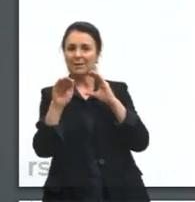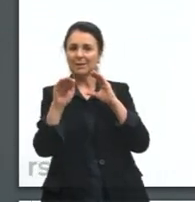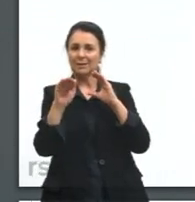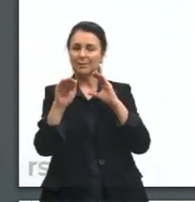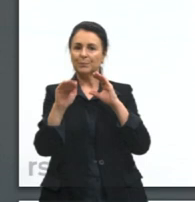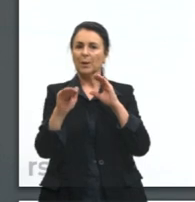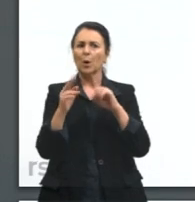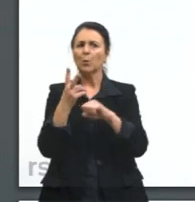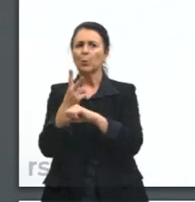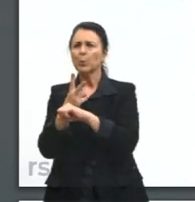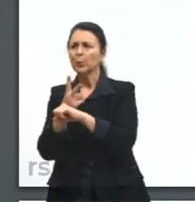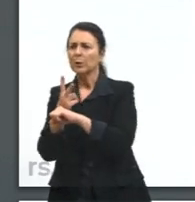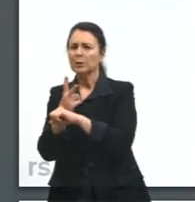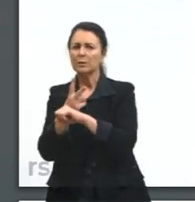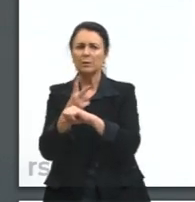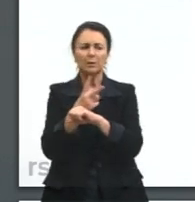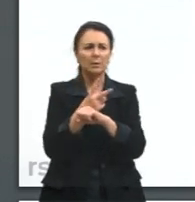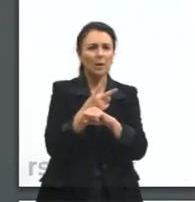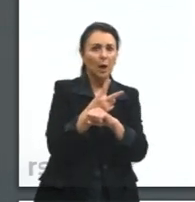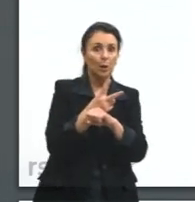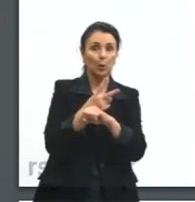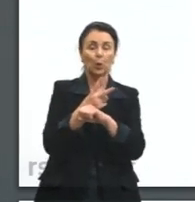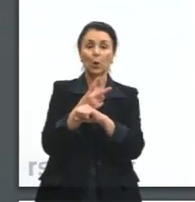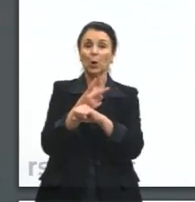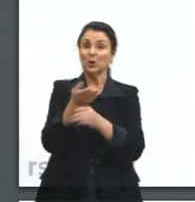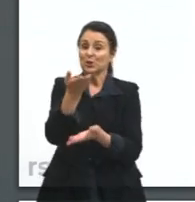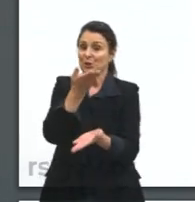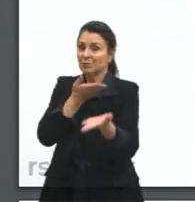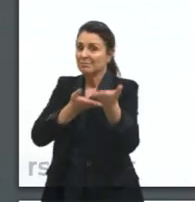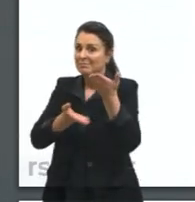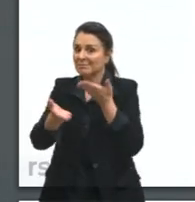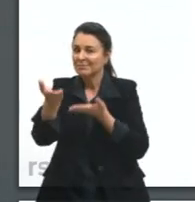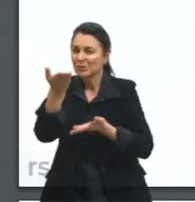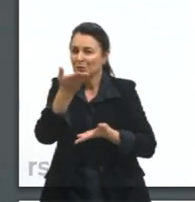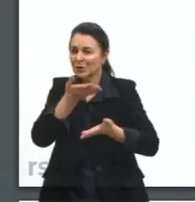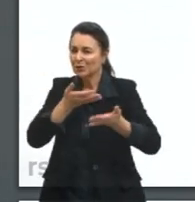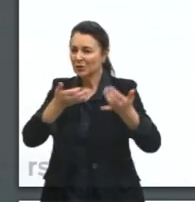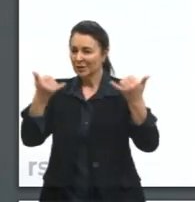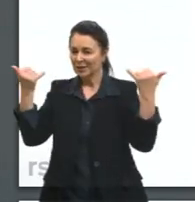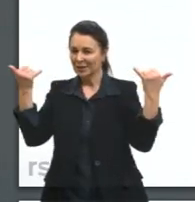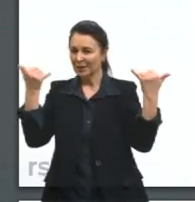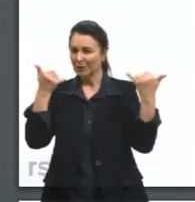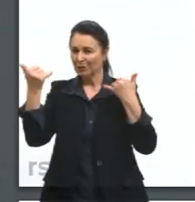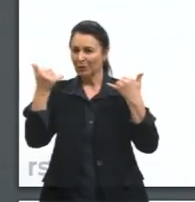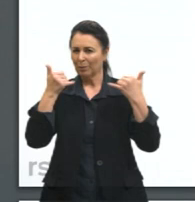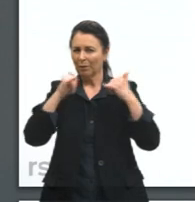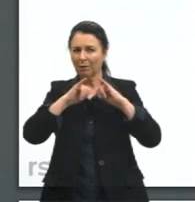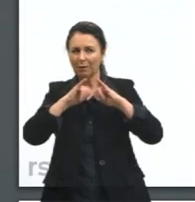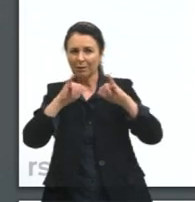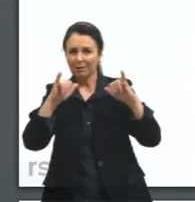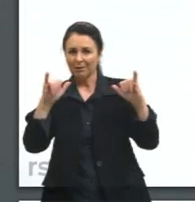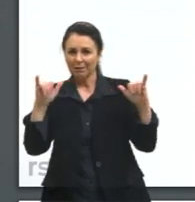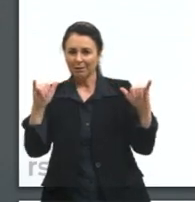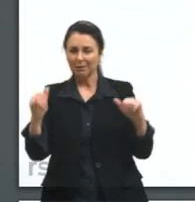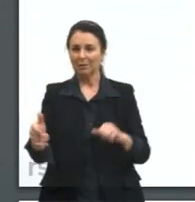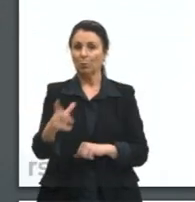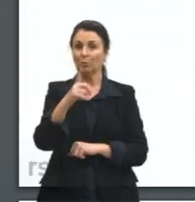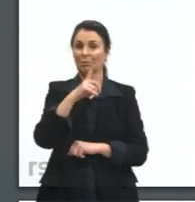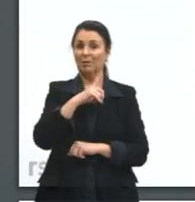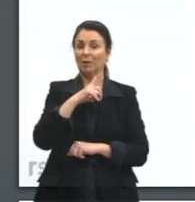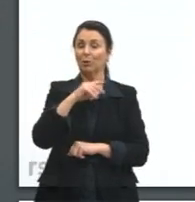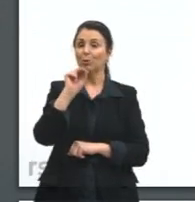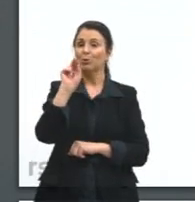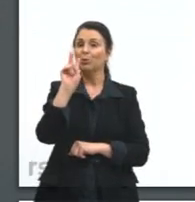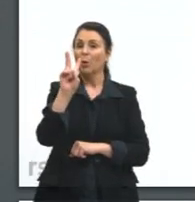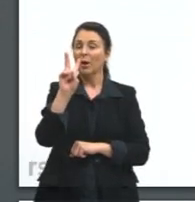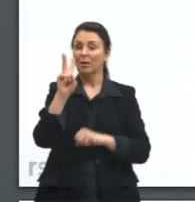buscando compartilhar informações. Então aqui a gente tem dois verbos que